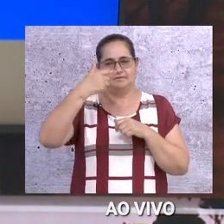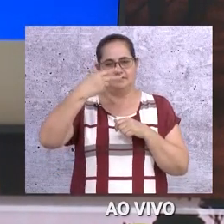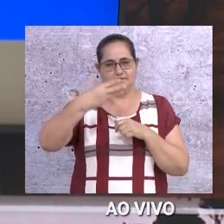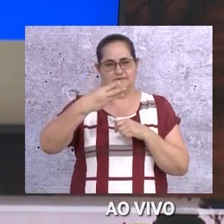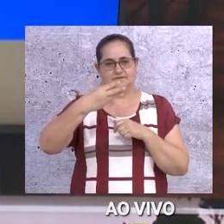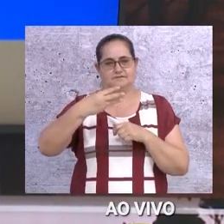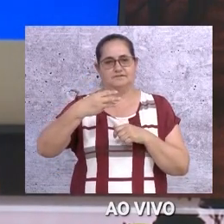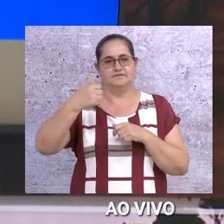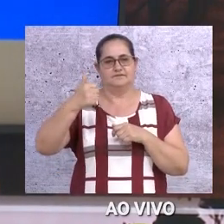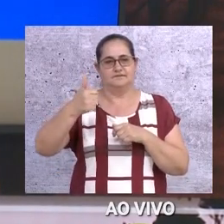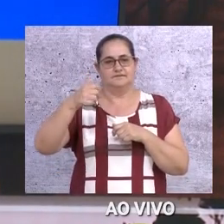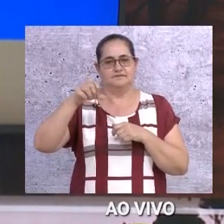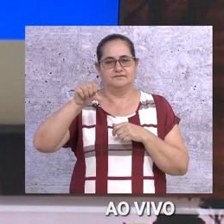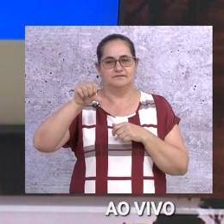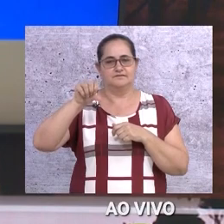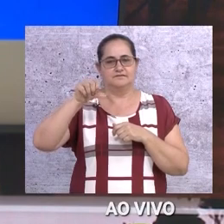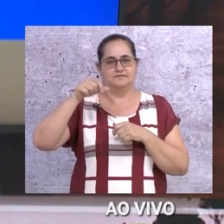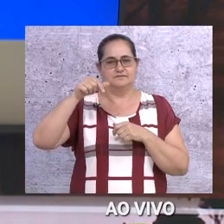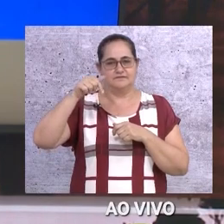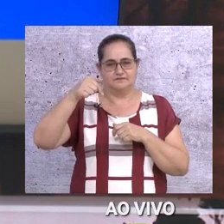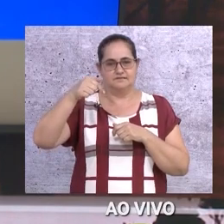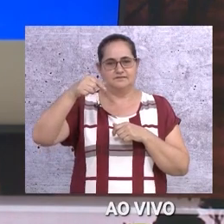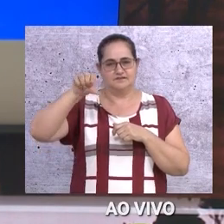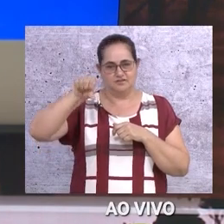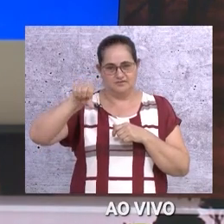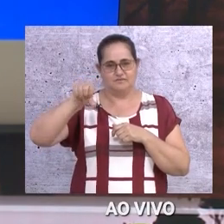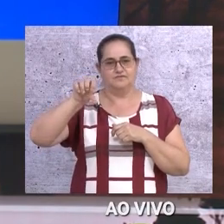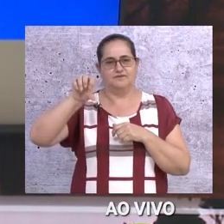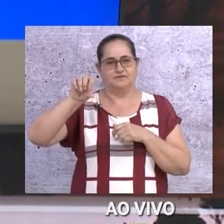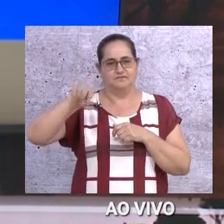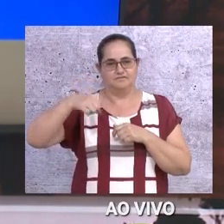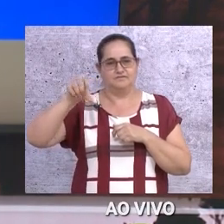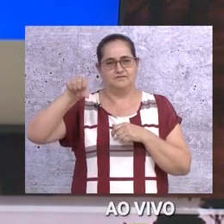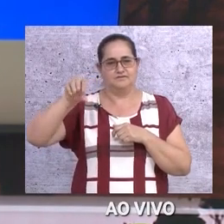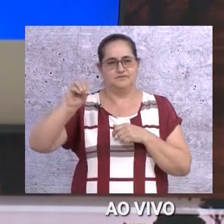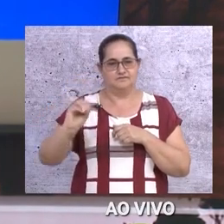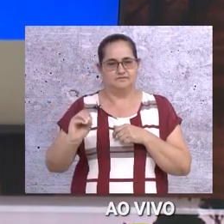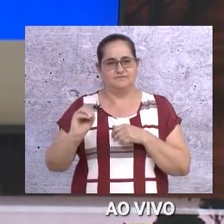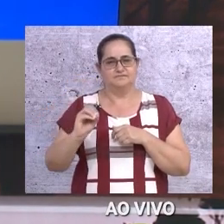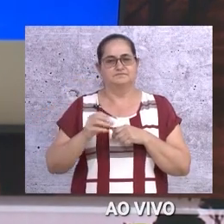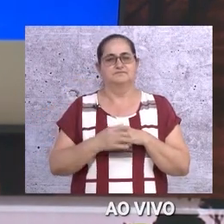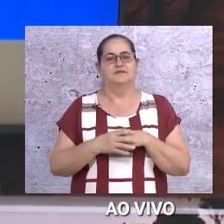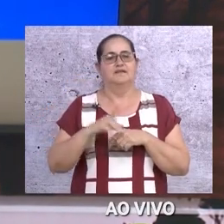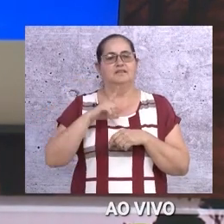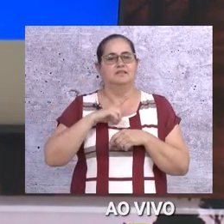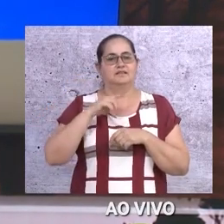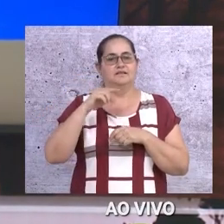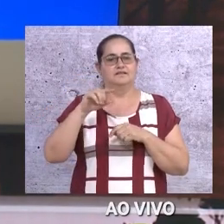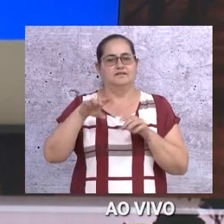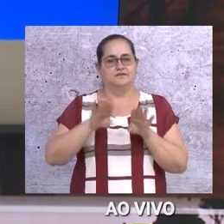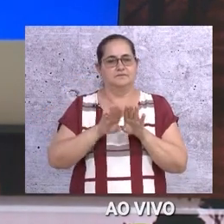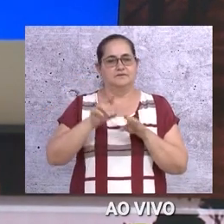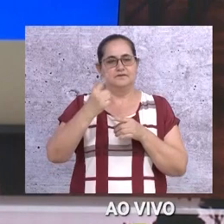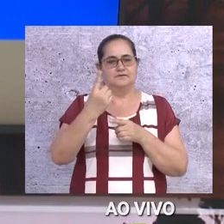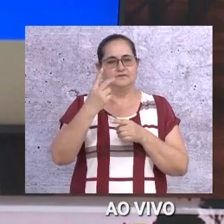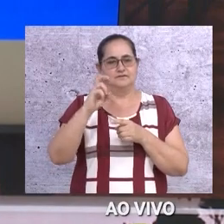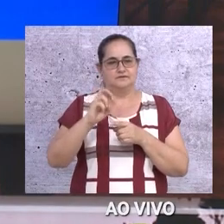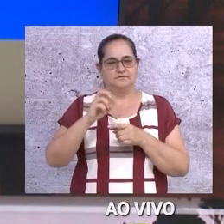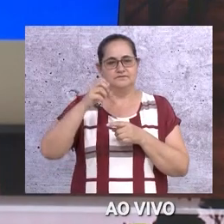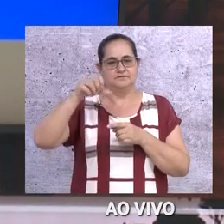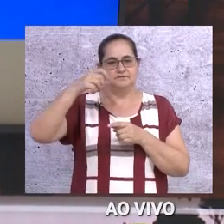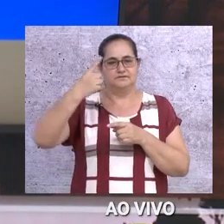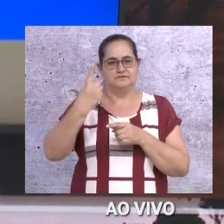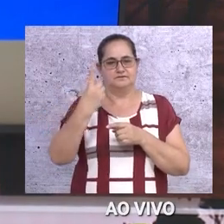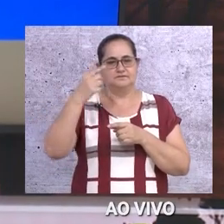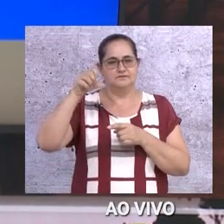Pneu aro 14 a partir de R$ 179,90. Pneu aro 15 a partir de R$,90. E o